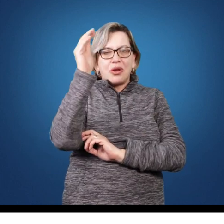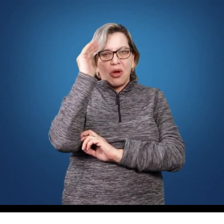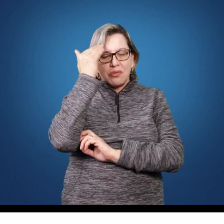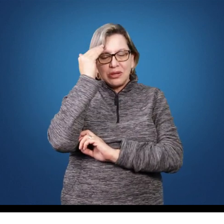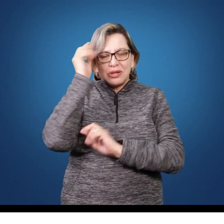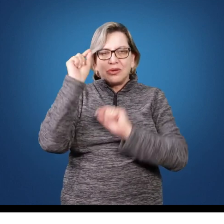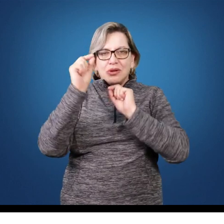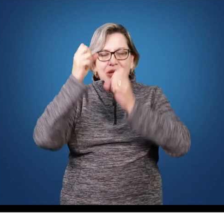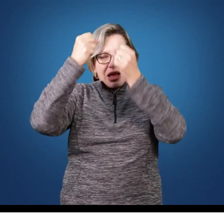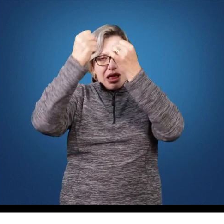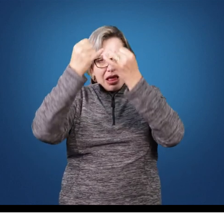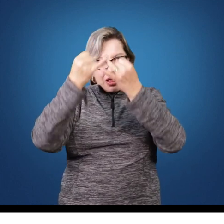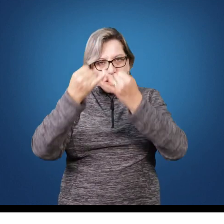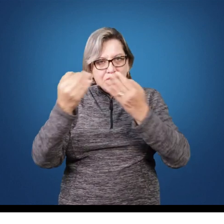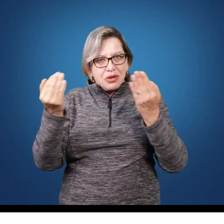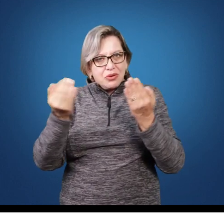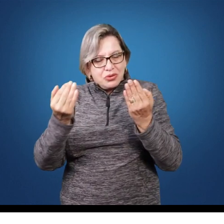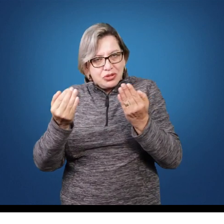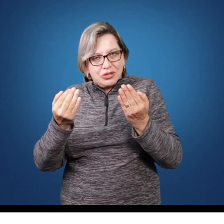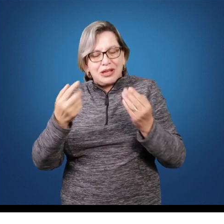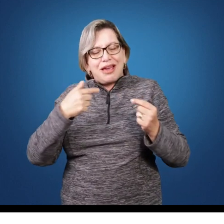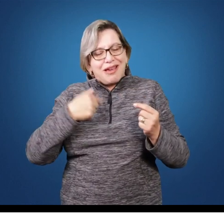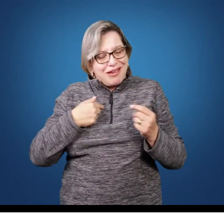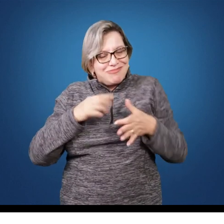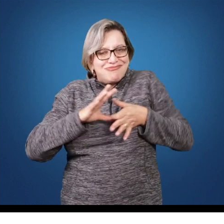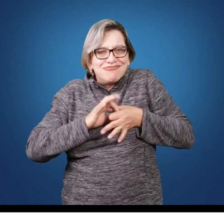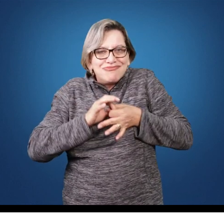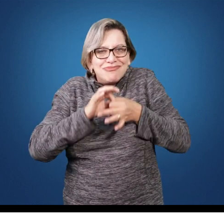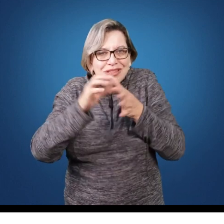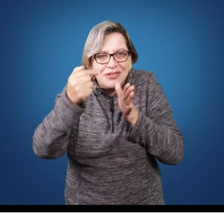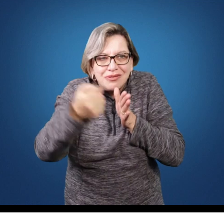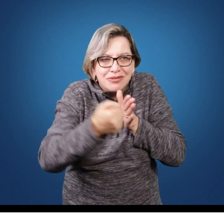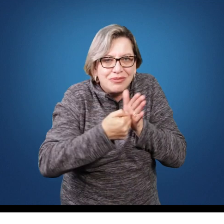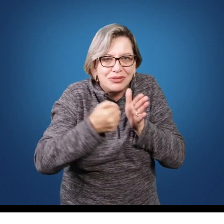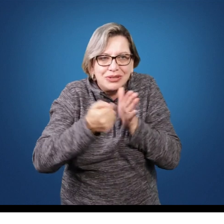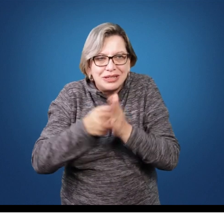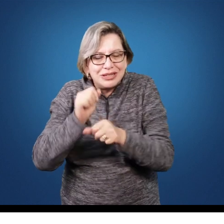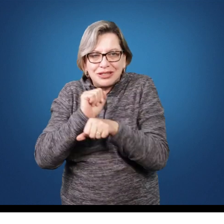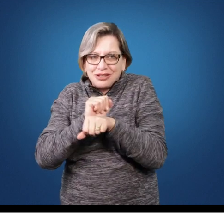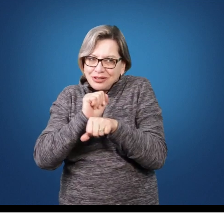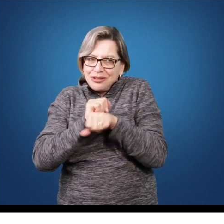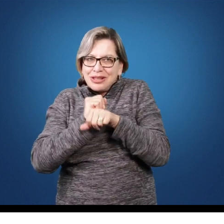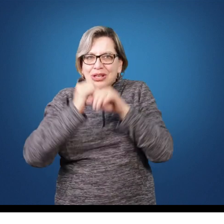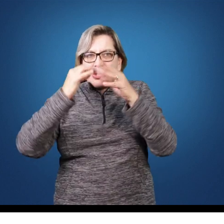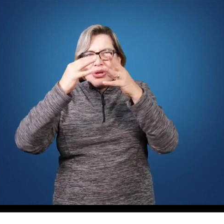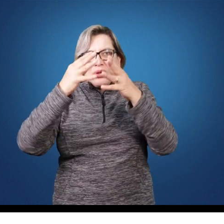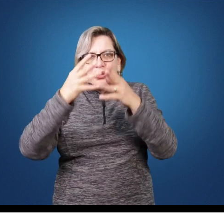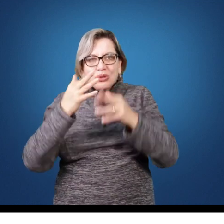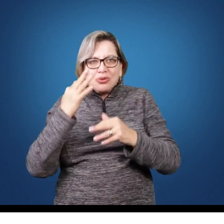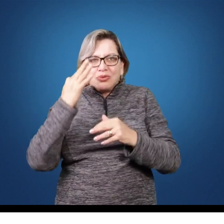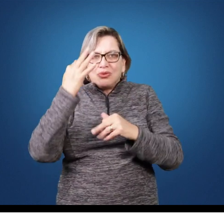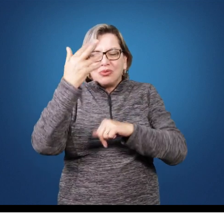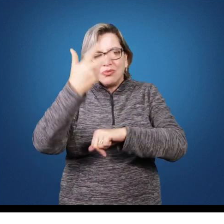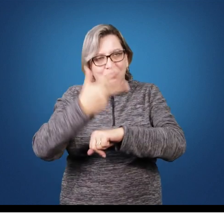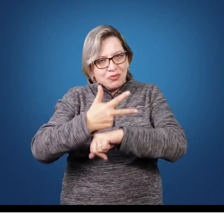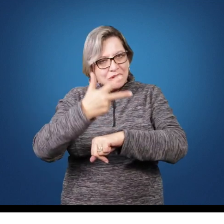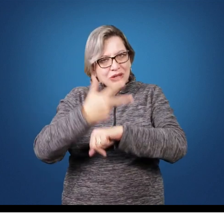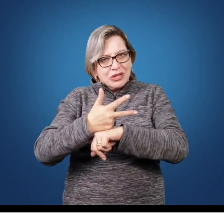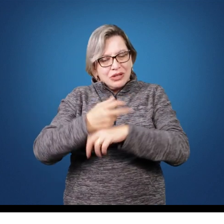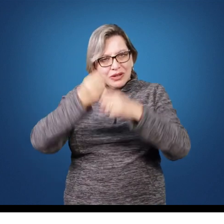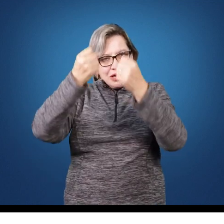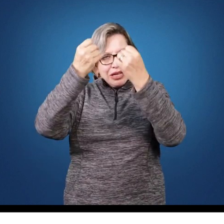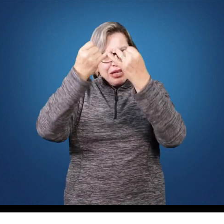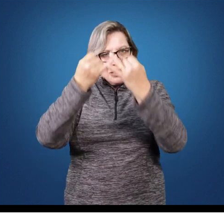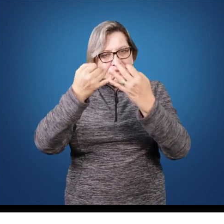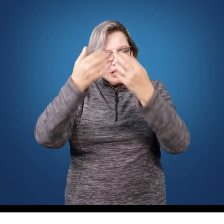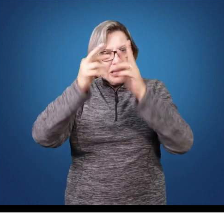abordados na videoaula. Me coloco à disposição e aguardo todos na próxima videoaula, que falaremos